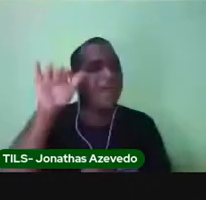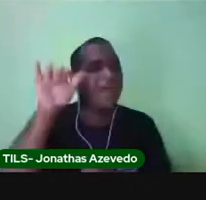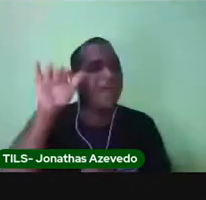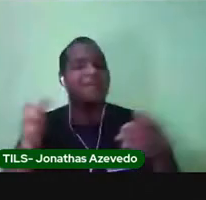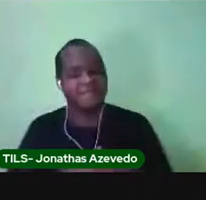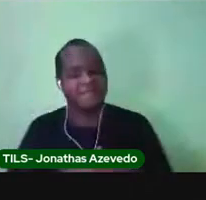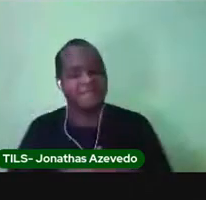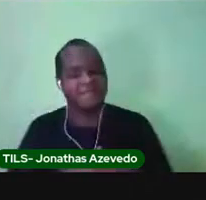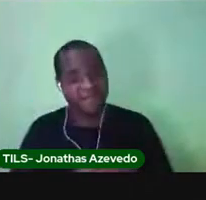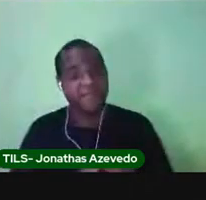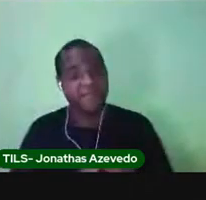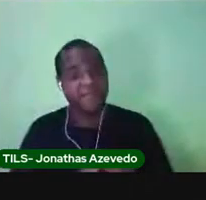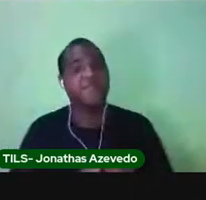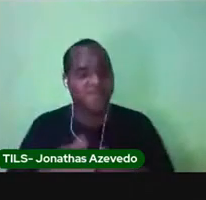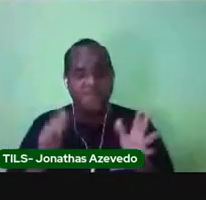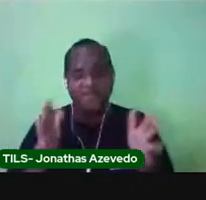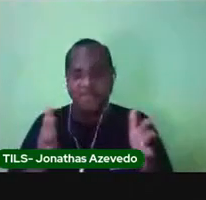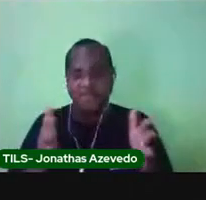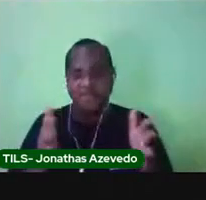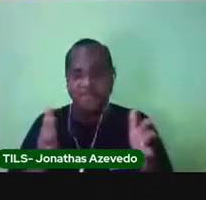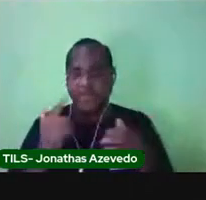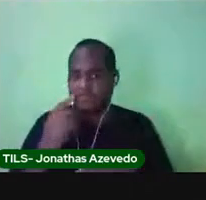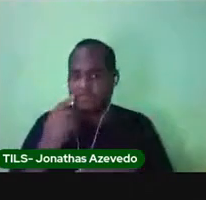toma entre quatro e seis anos?